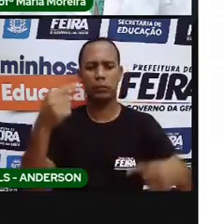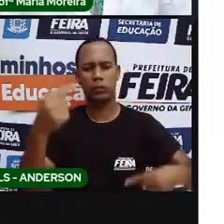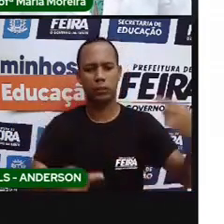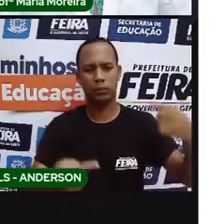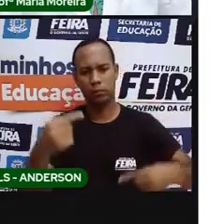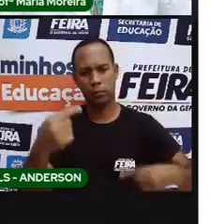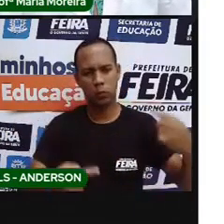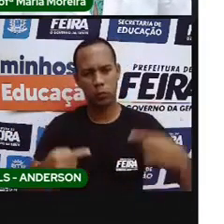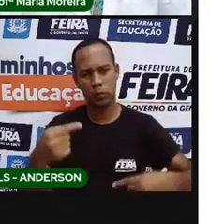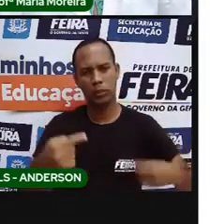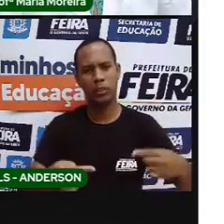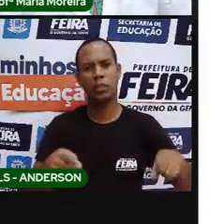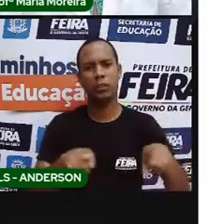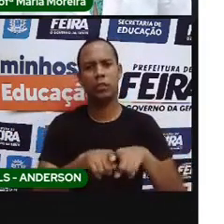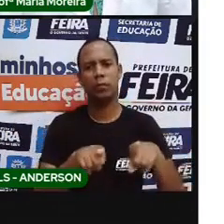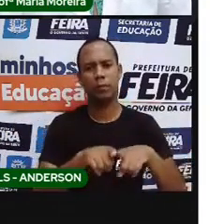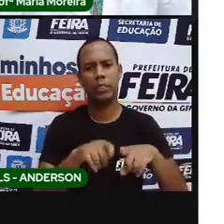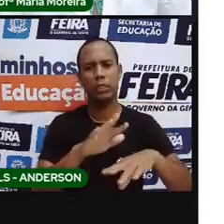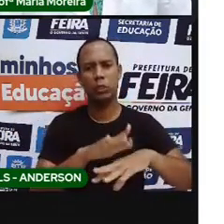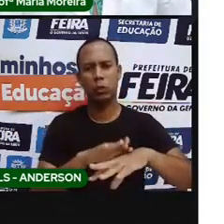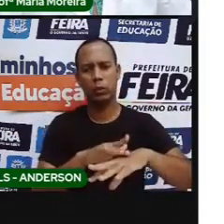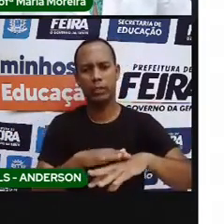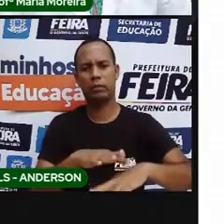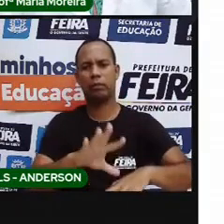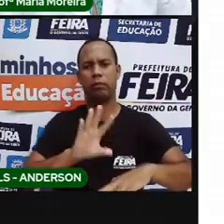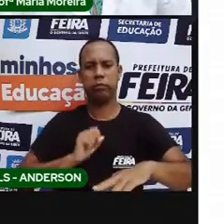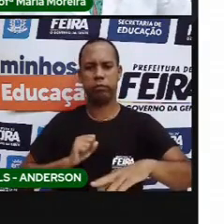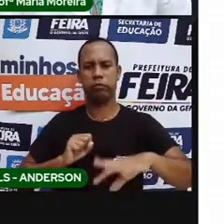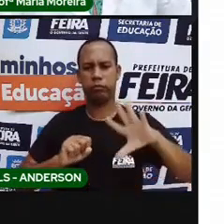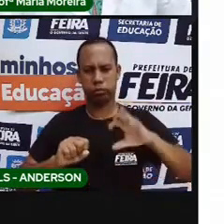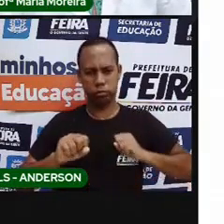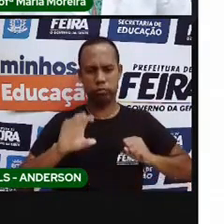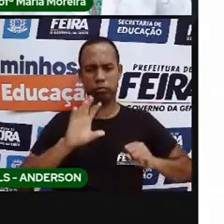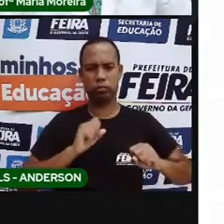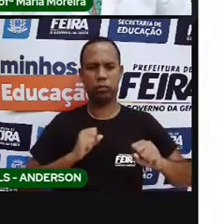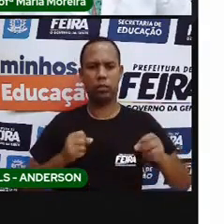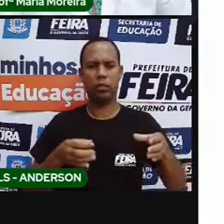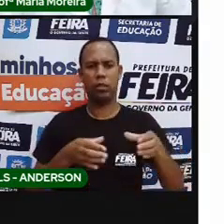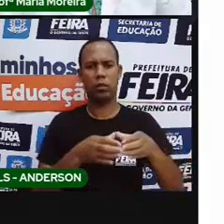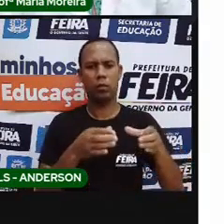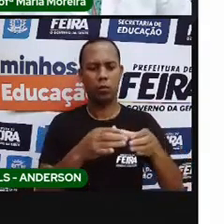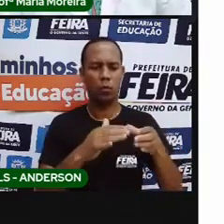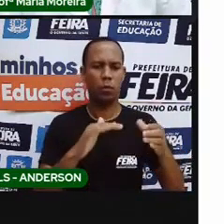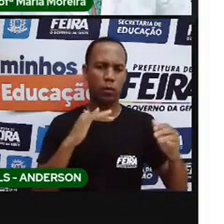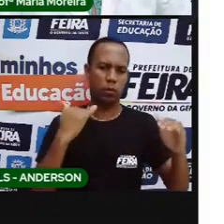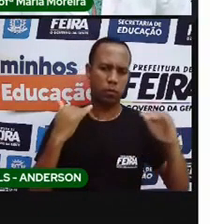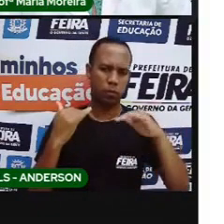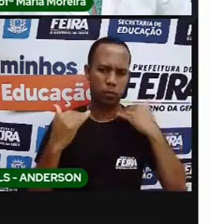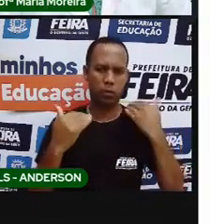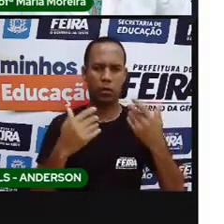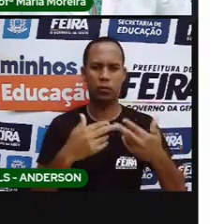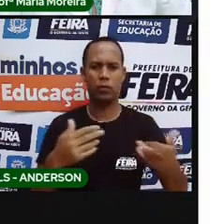com os colonizadores, quanto pelas doenças contagiosas trazidas pelos povos europeus.